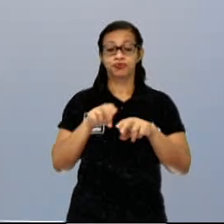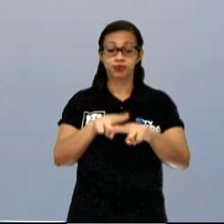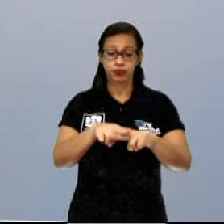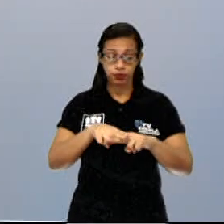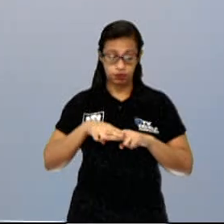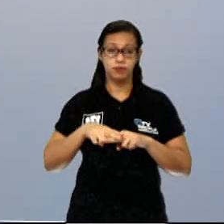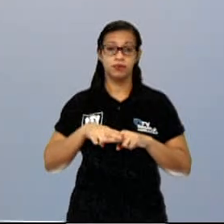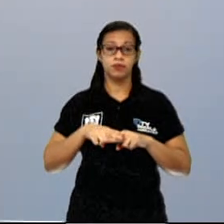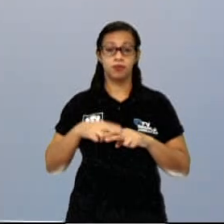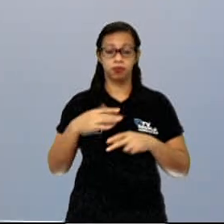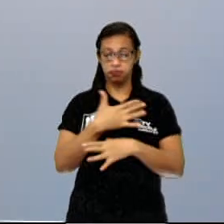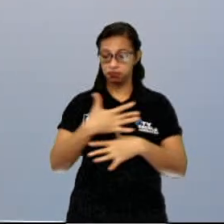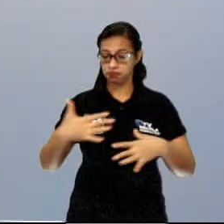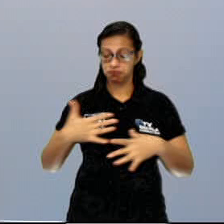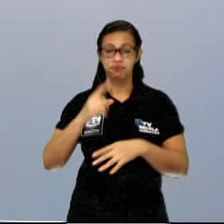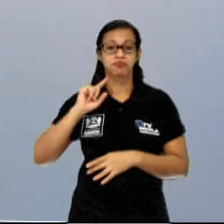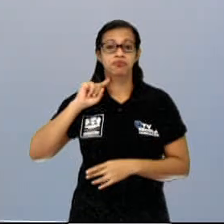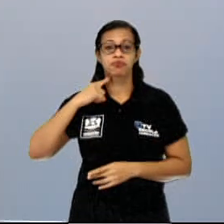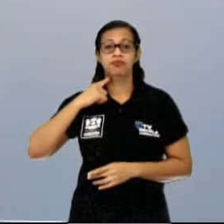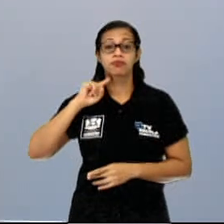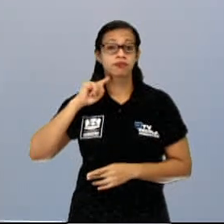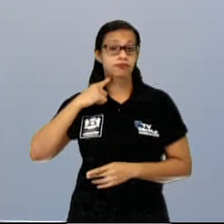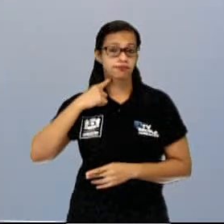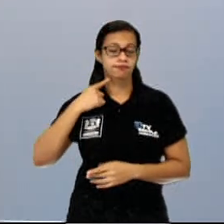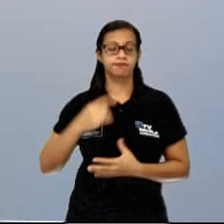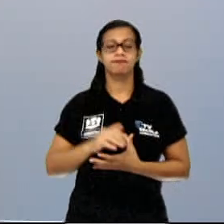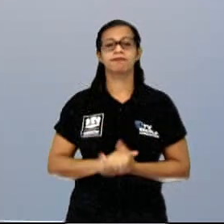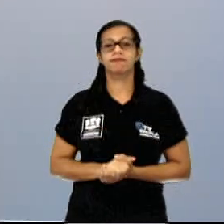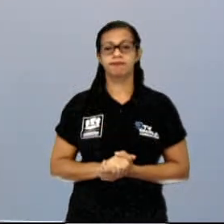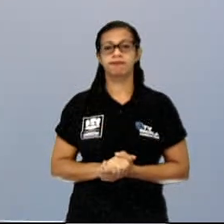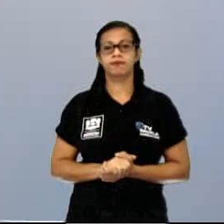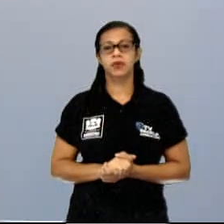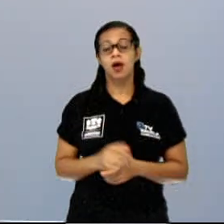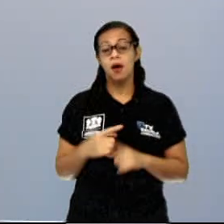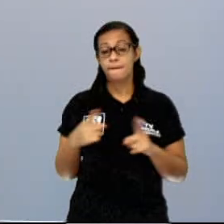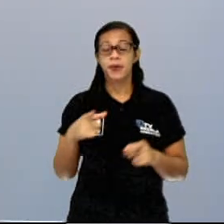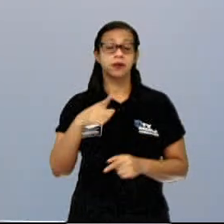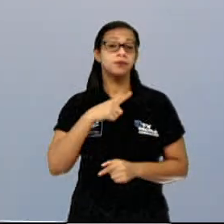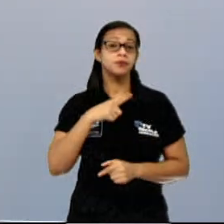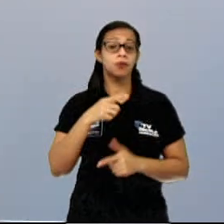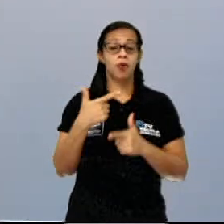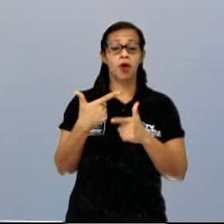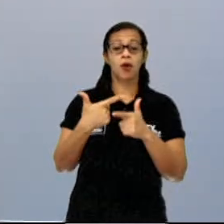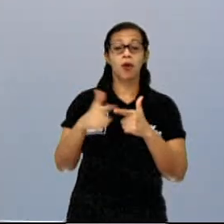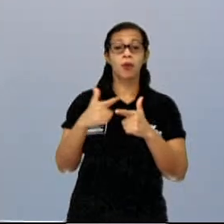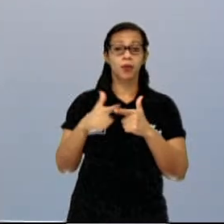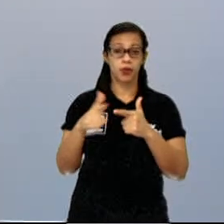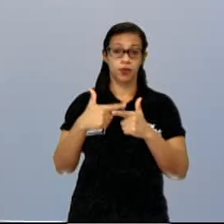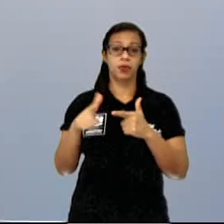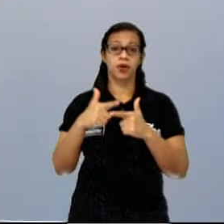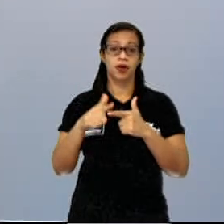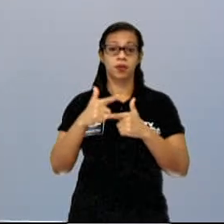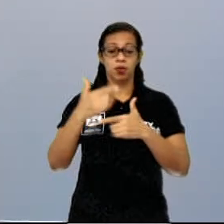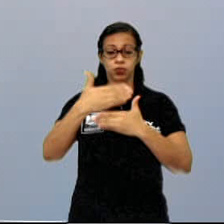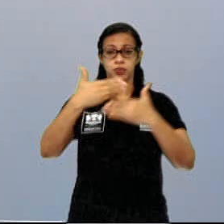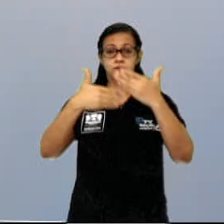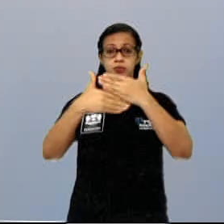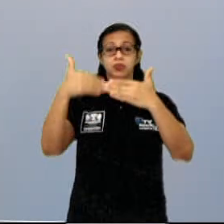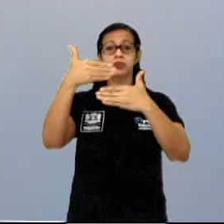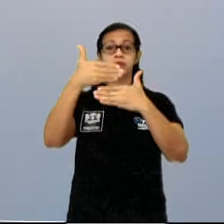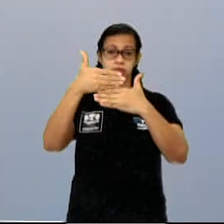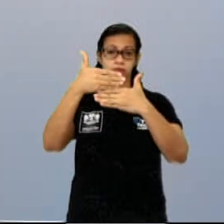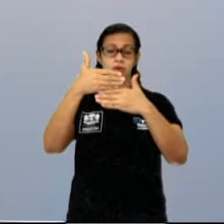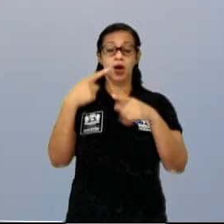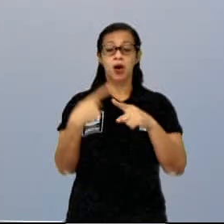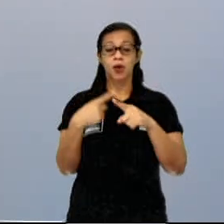falta de saneamento básico. Mas também haviam os problemas estruturais. O centro do Rio de Janeiro era um labirinto de